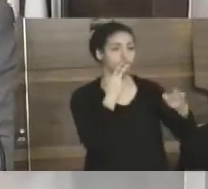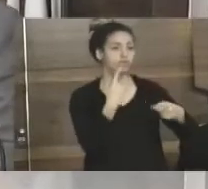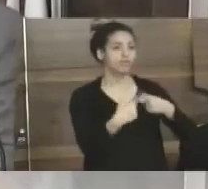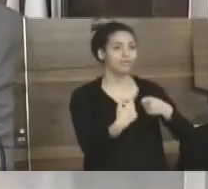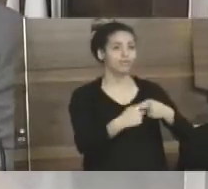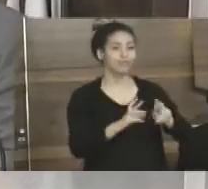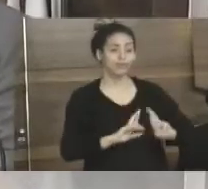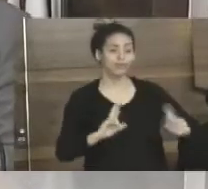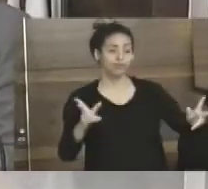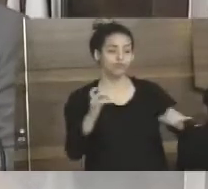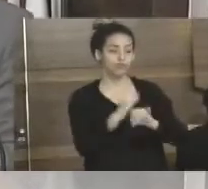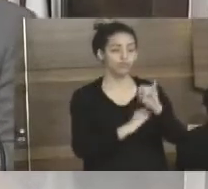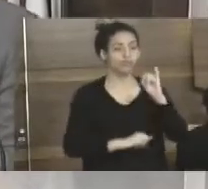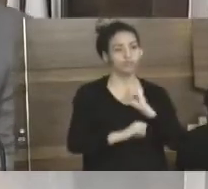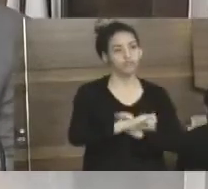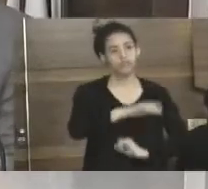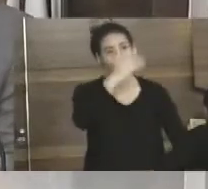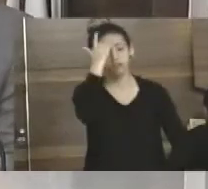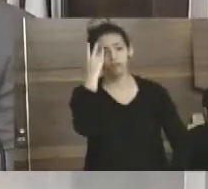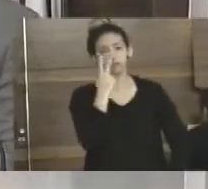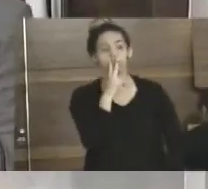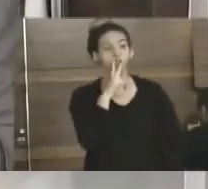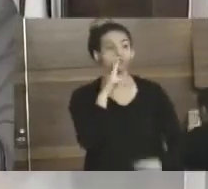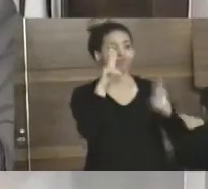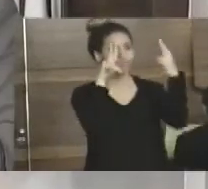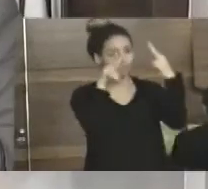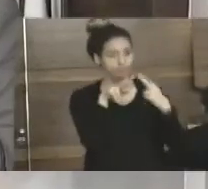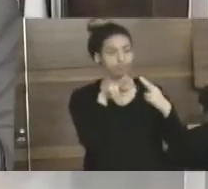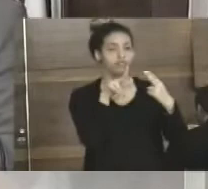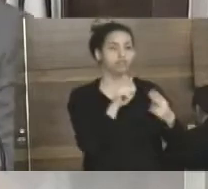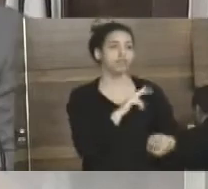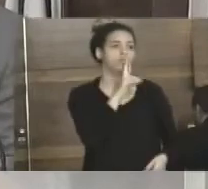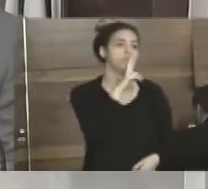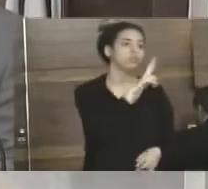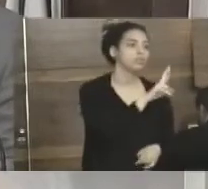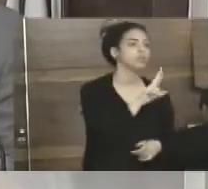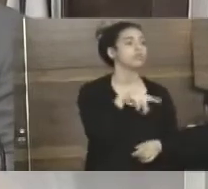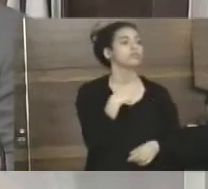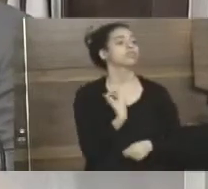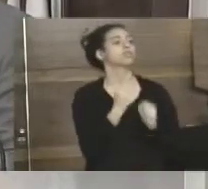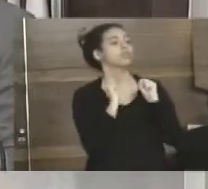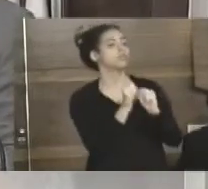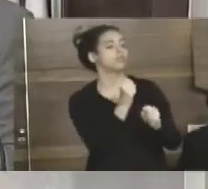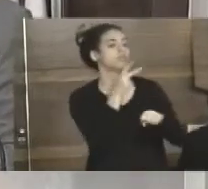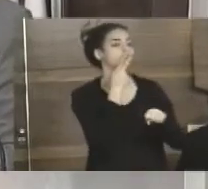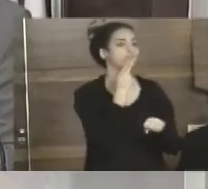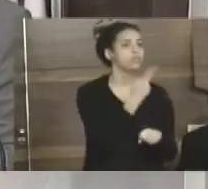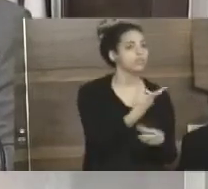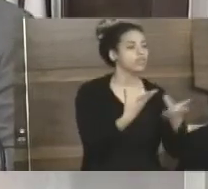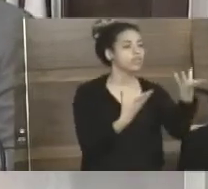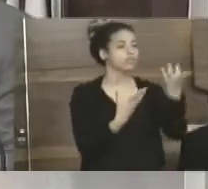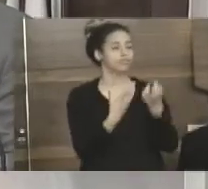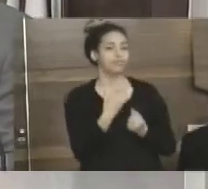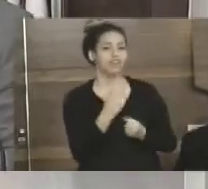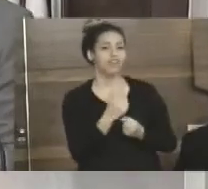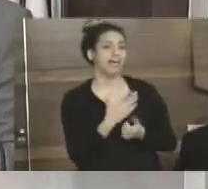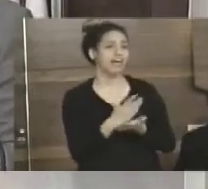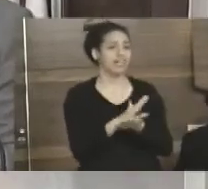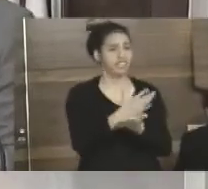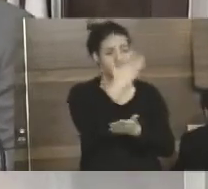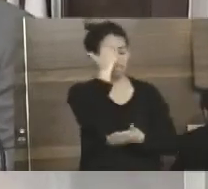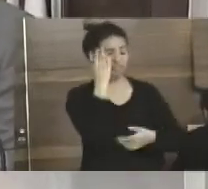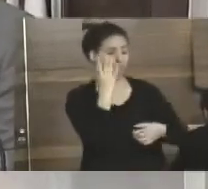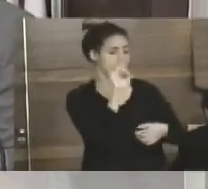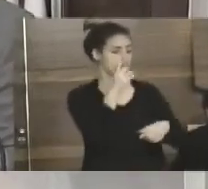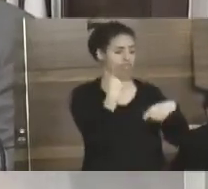rede social, a pessoa falaria olhando nos nossos olhos e teria a resposta e nós poderíamos, muitas das vezes, pegar daqueles que só sabem criticar,